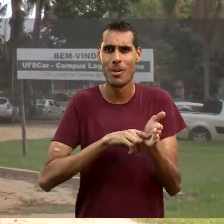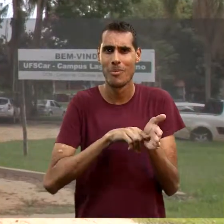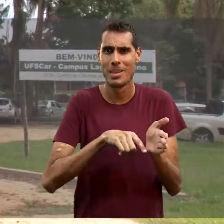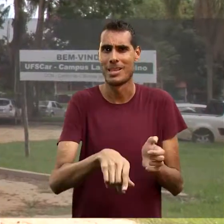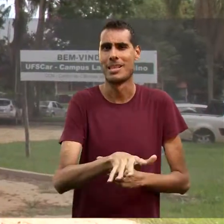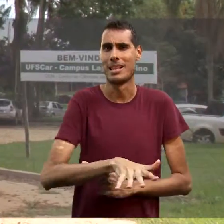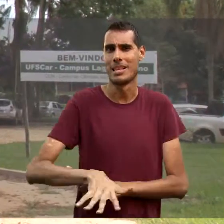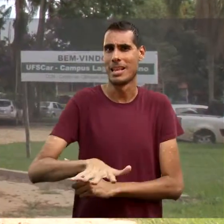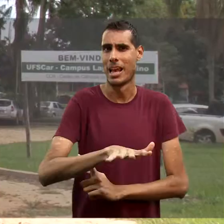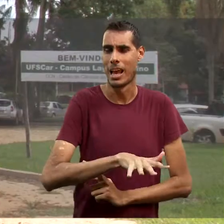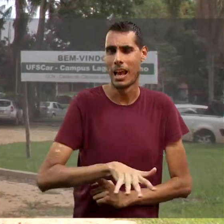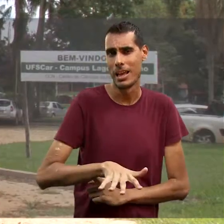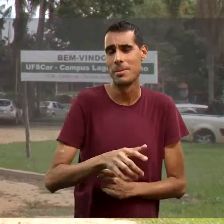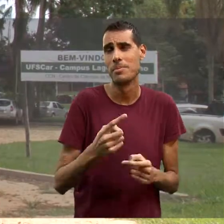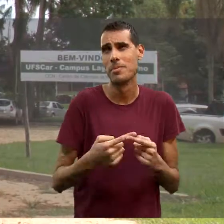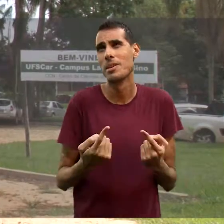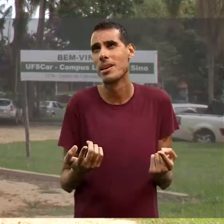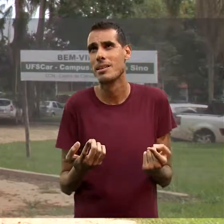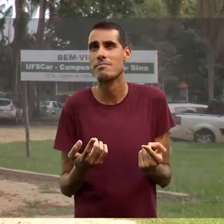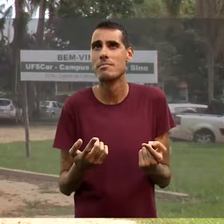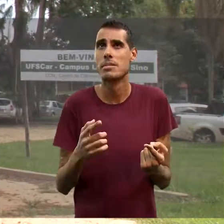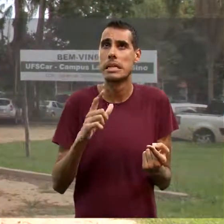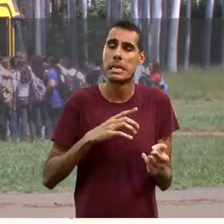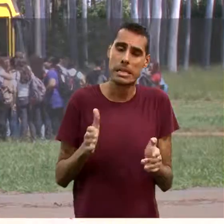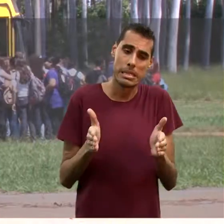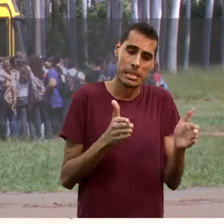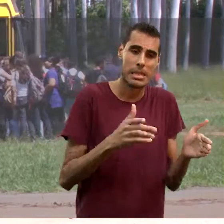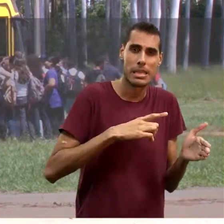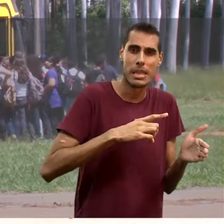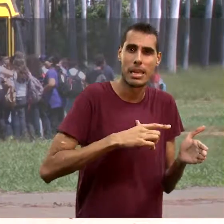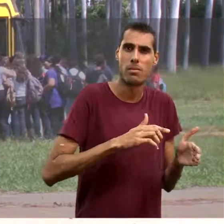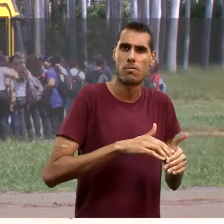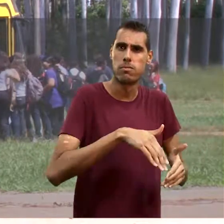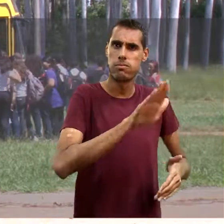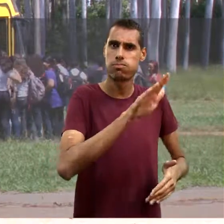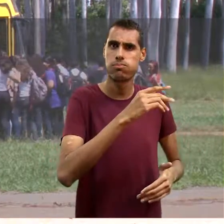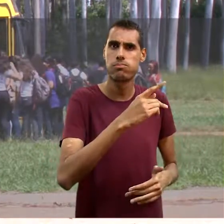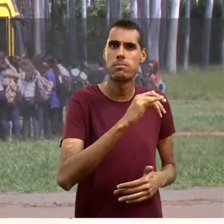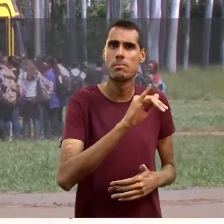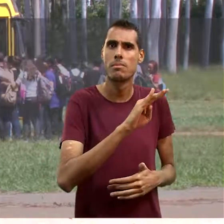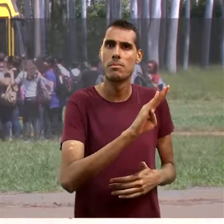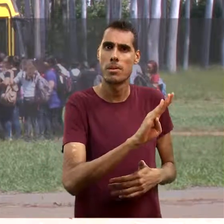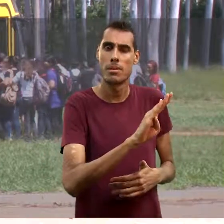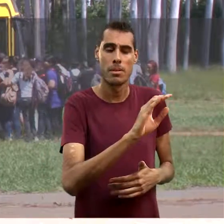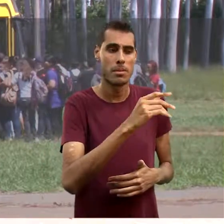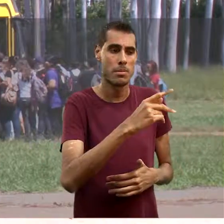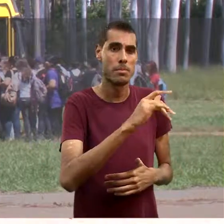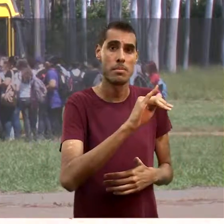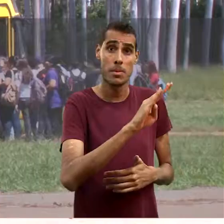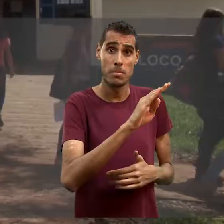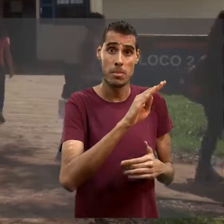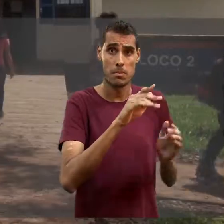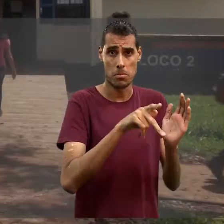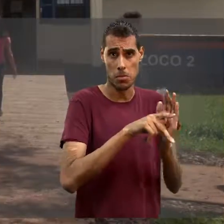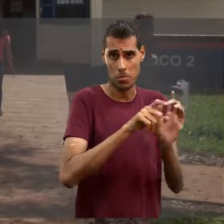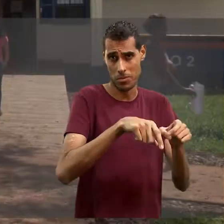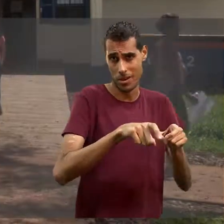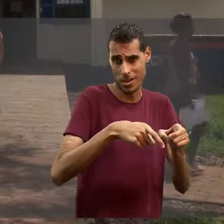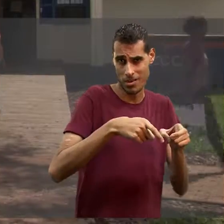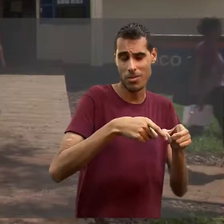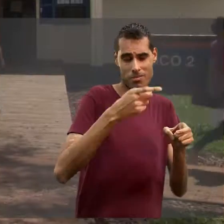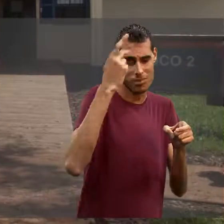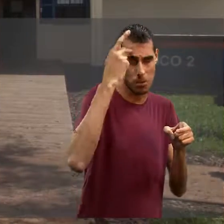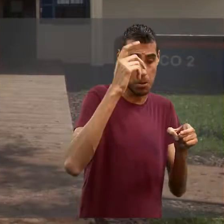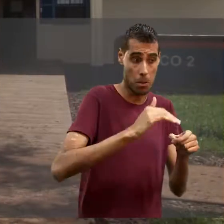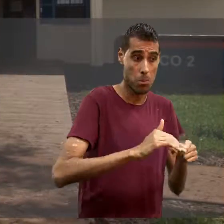nessa área. Ao mesmo tempo que é uma região que possui o maior PIB agrícola do estado de São Paulo, é uma região com uma